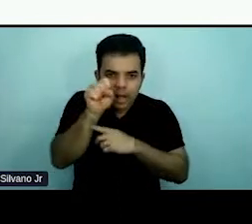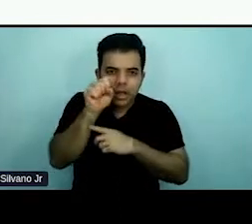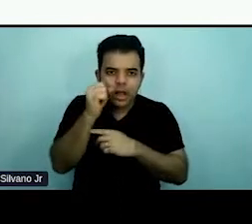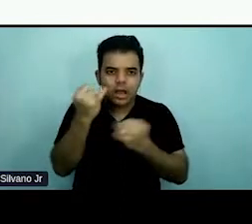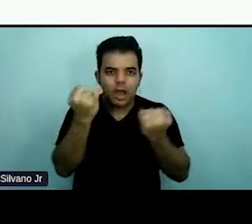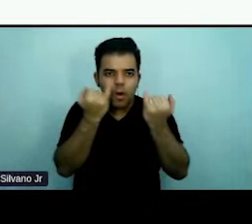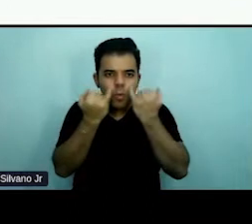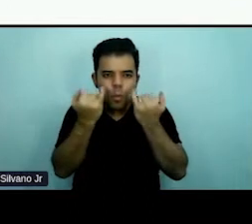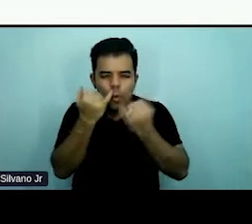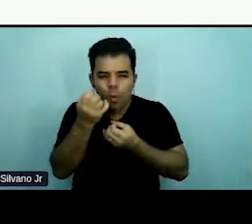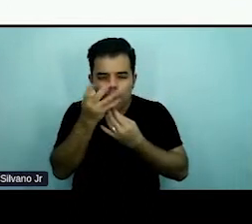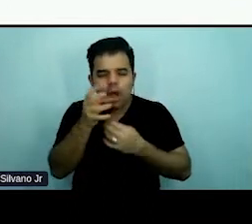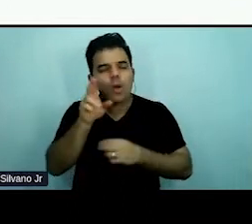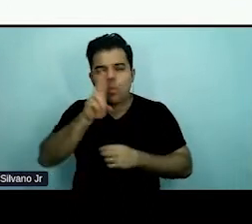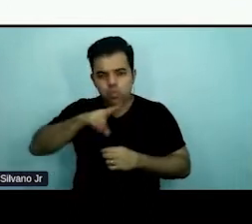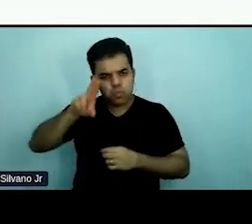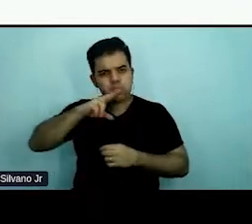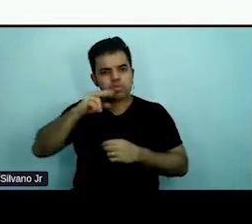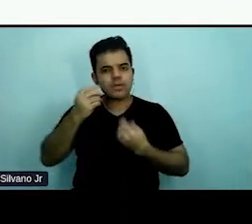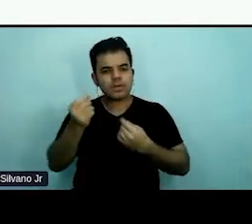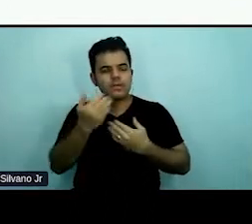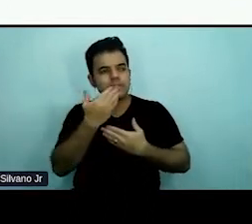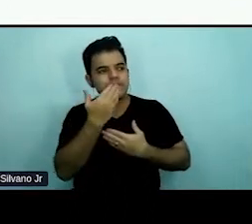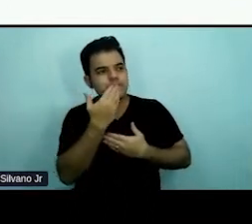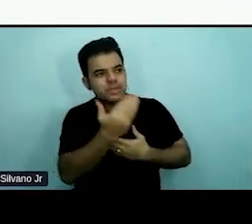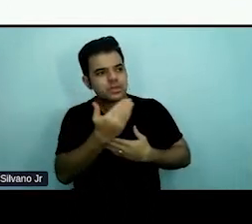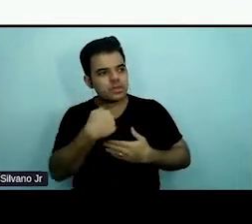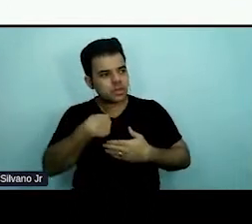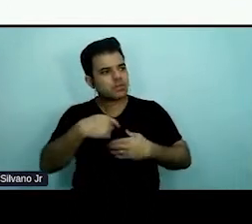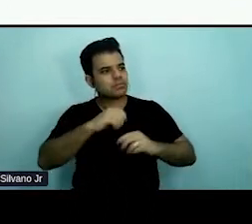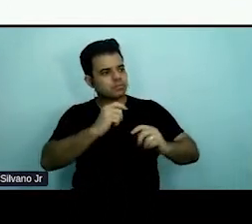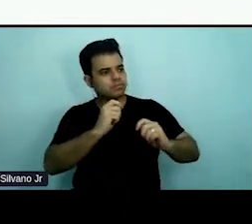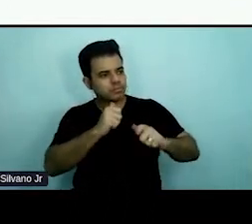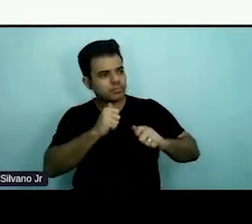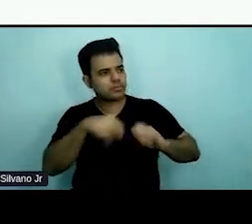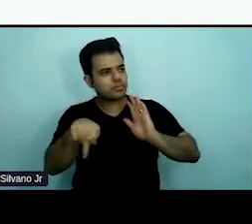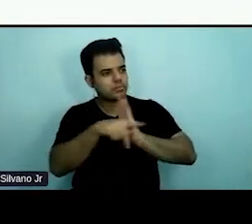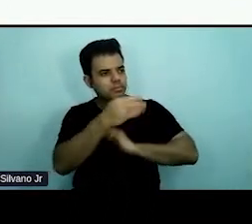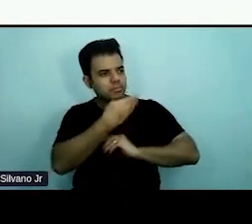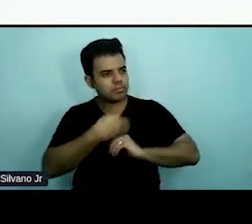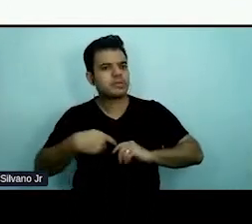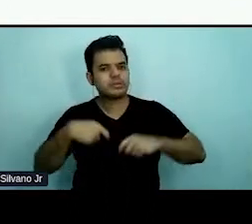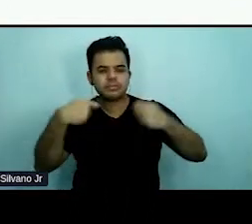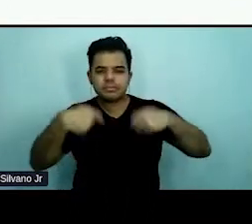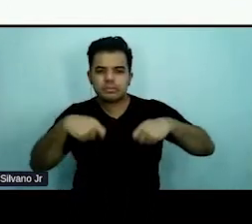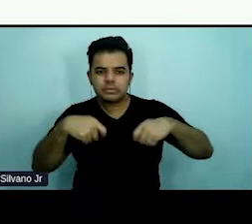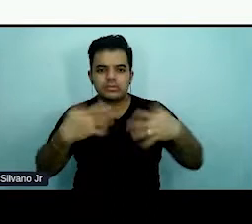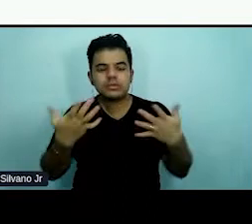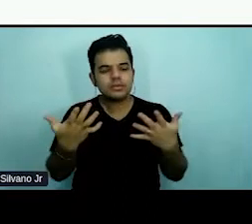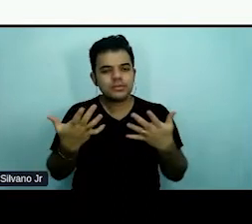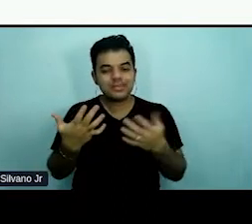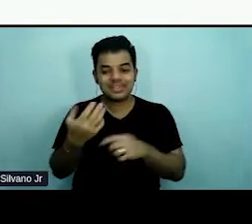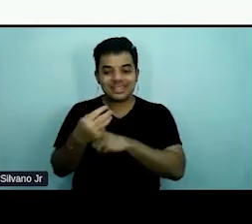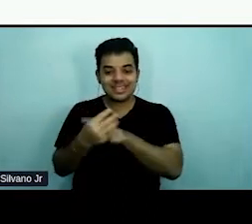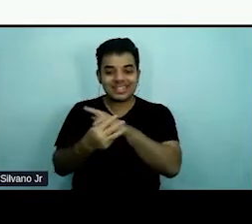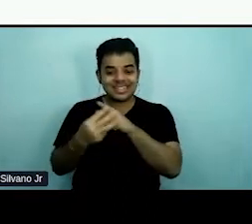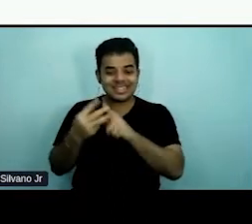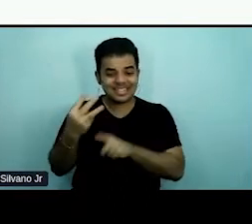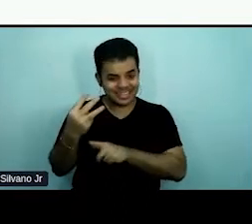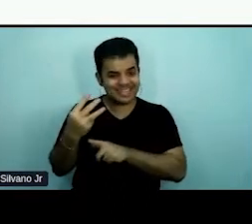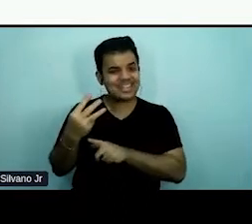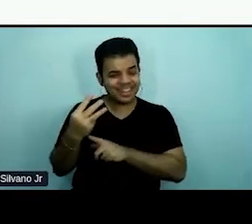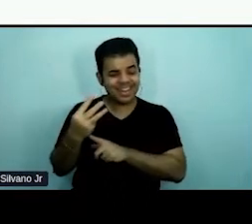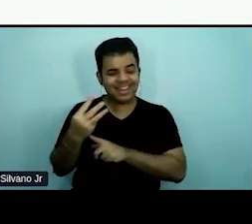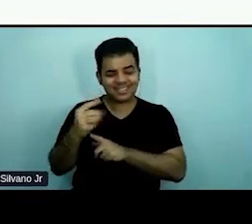de alguma forma, por exemplo, para requerer o seu benefício. Então, essas três ações constituem a